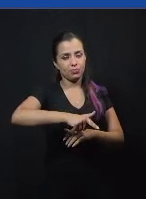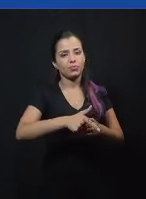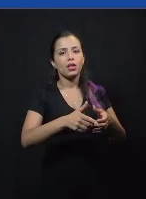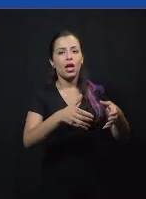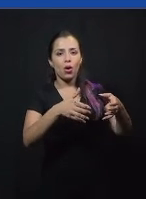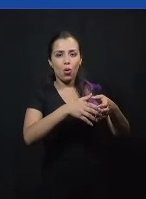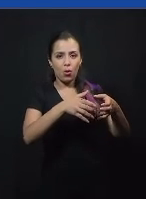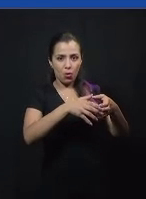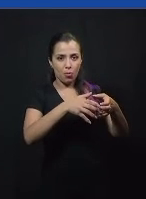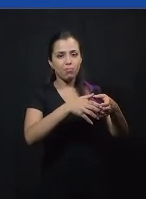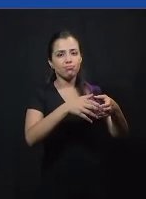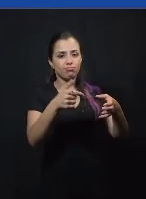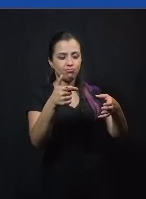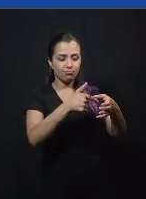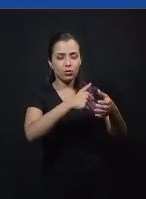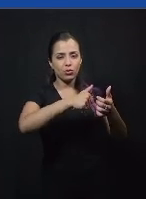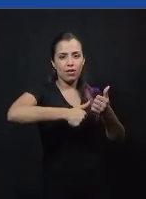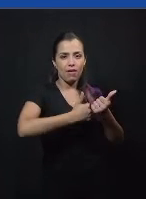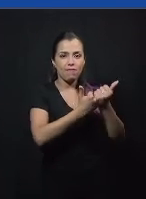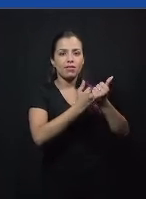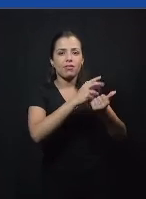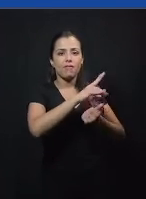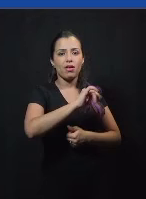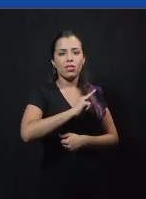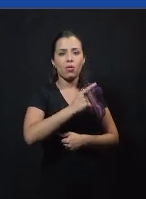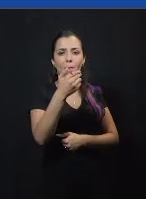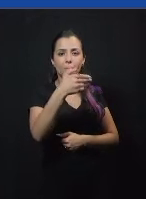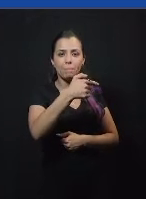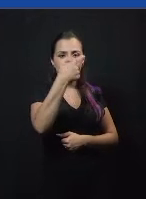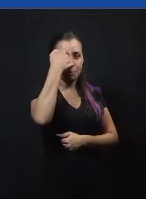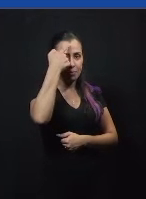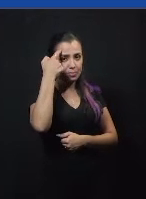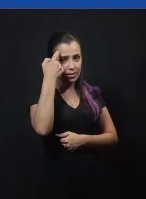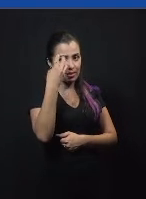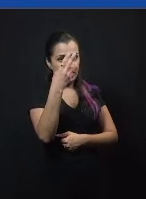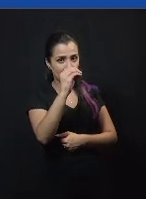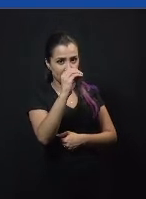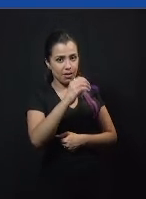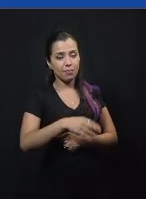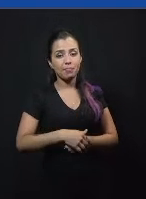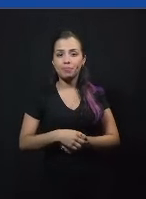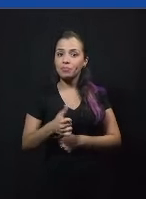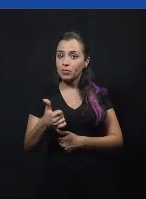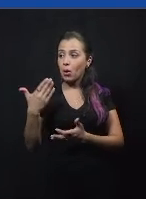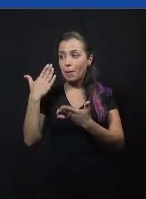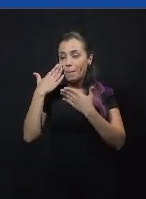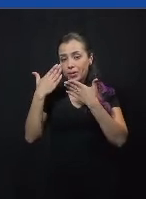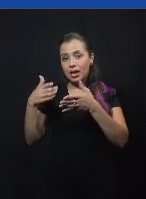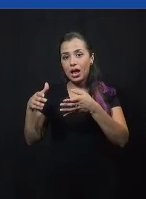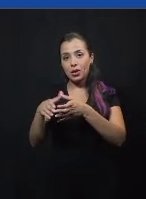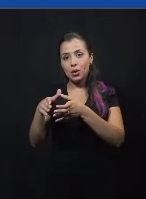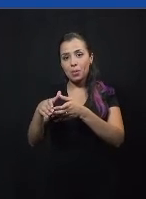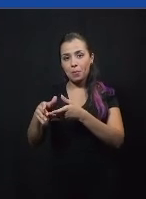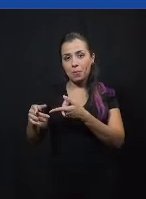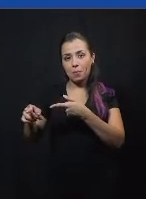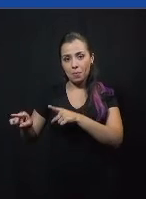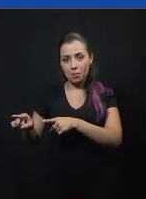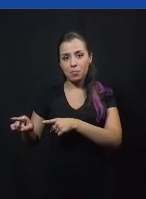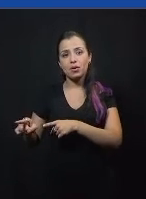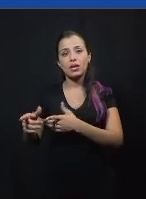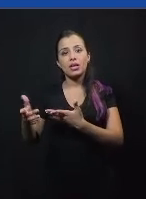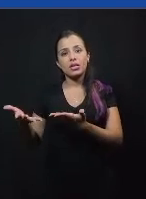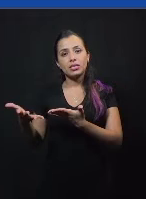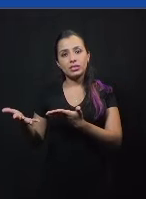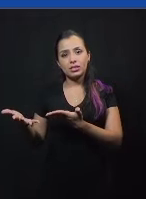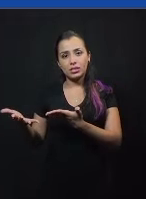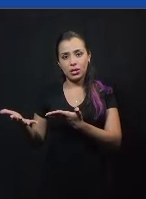Obrigada, oposição, pela resposta. E eu continuo aqui, né, a minha linha de argumentação, que eu abri no início. Então, o exercício do